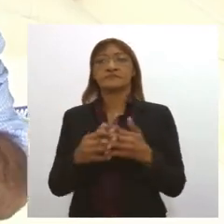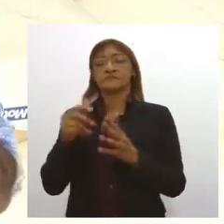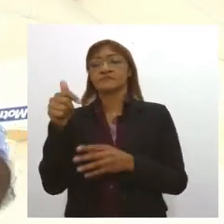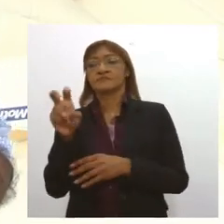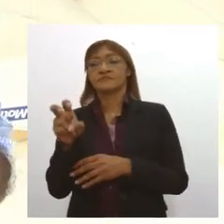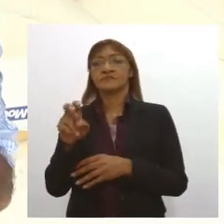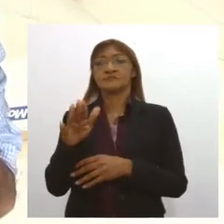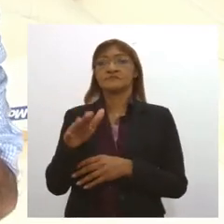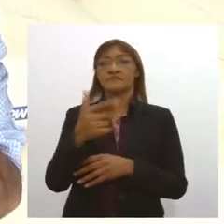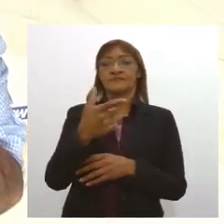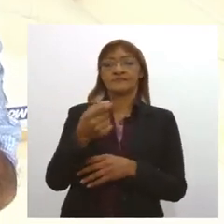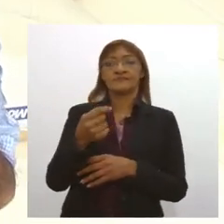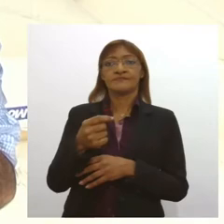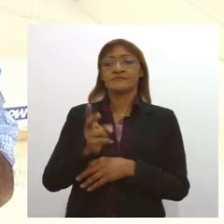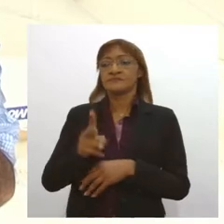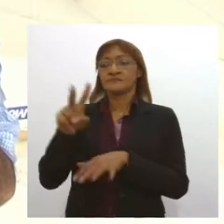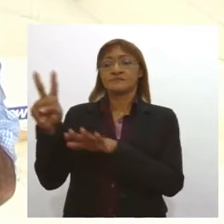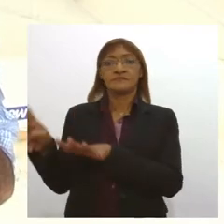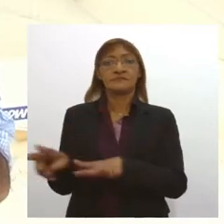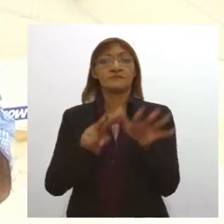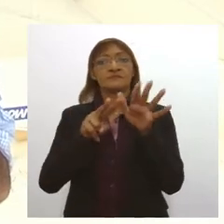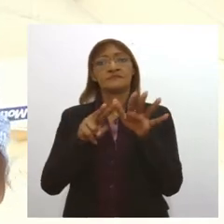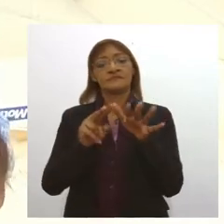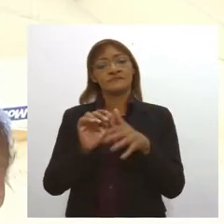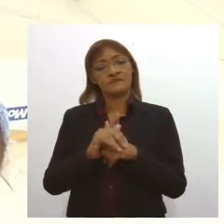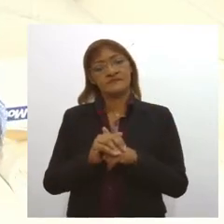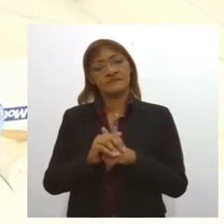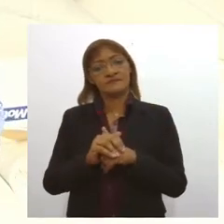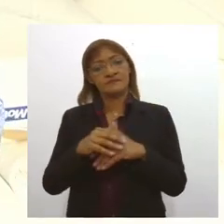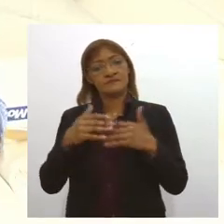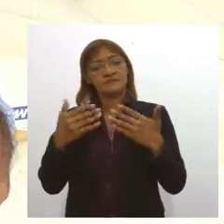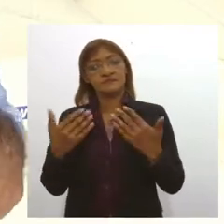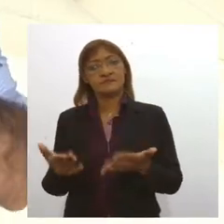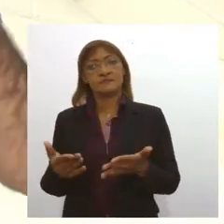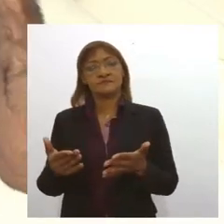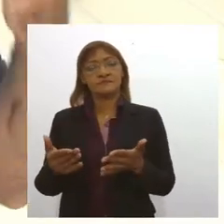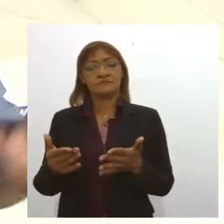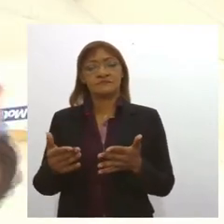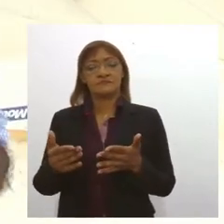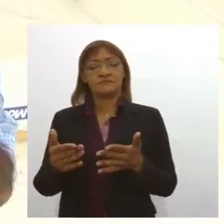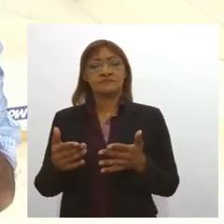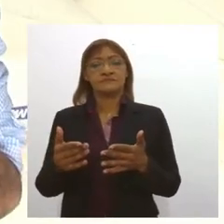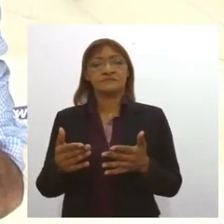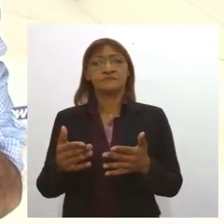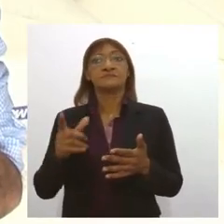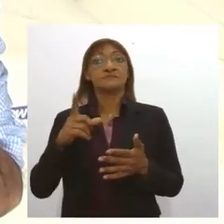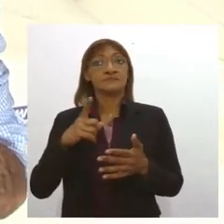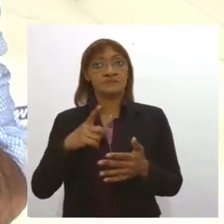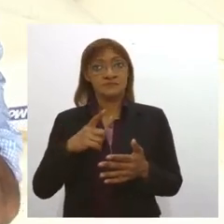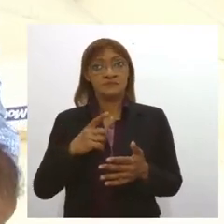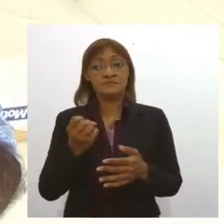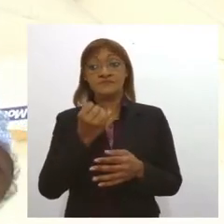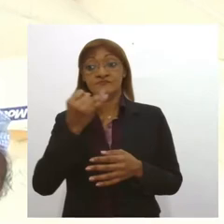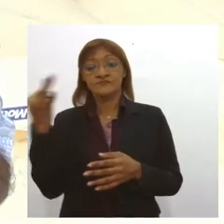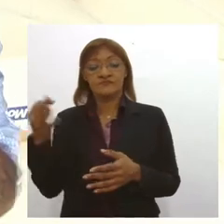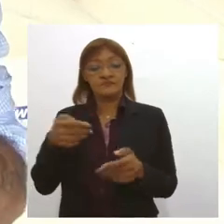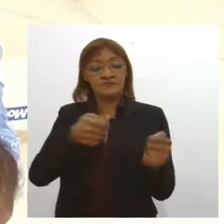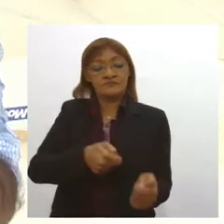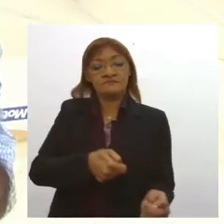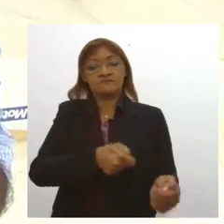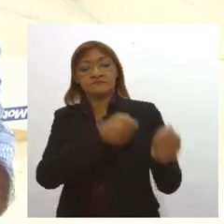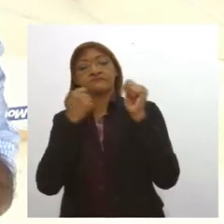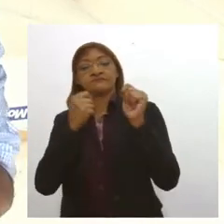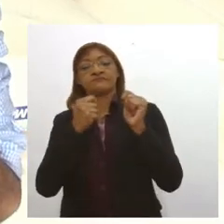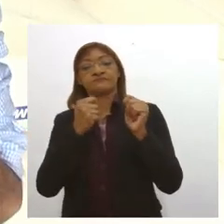isso semanalmente ou seja então você tem um alto um alto volume de mandioca sendo distribuída